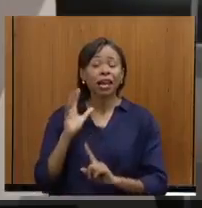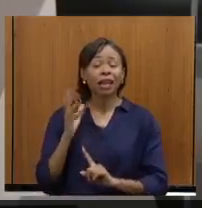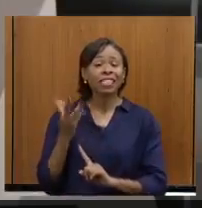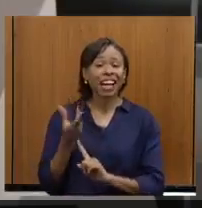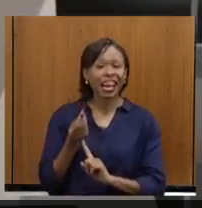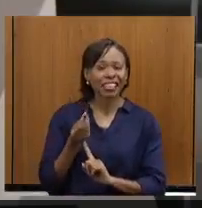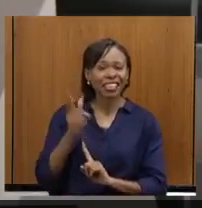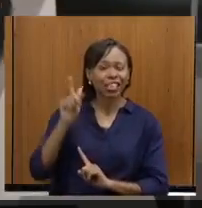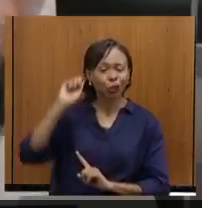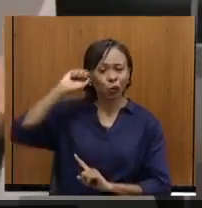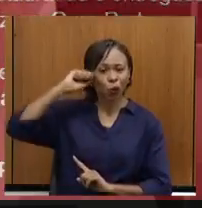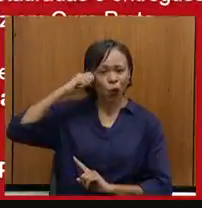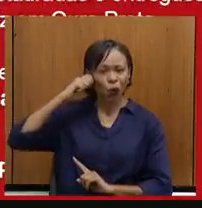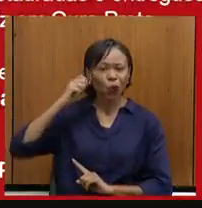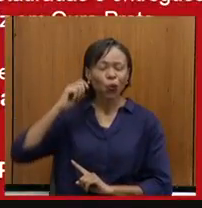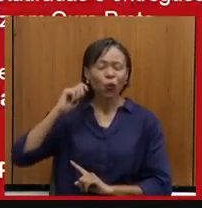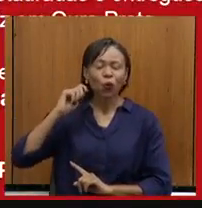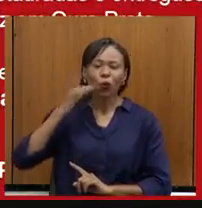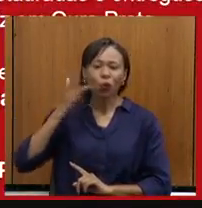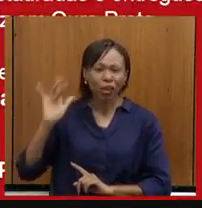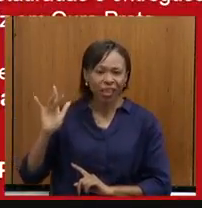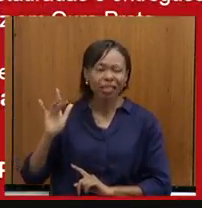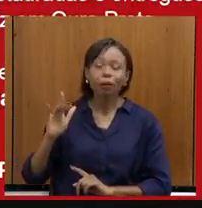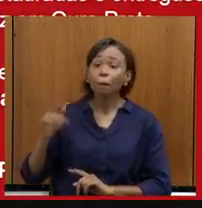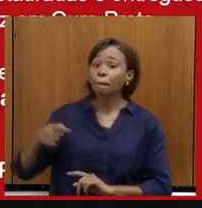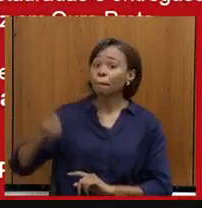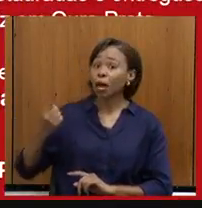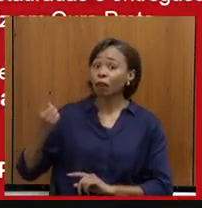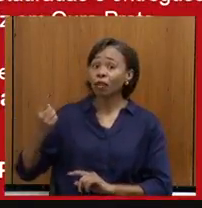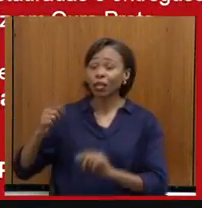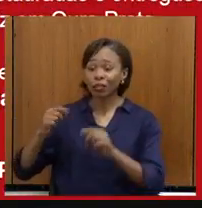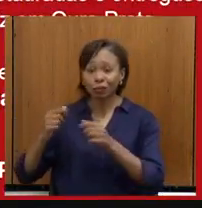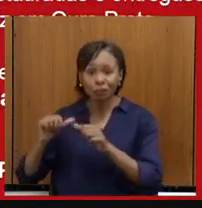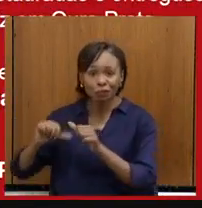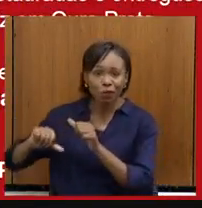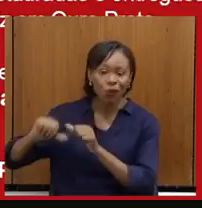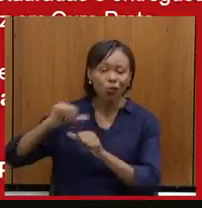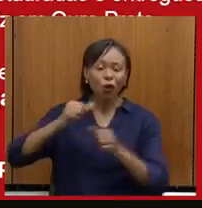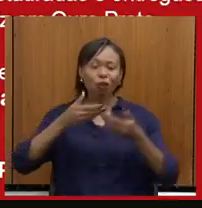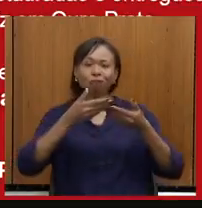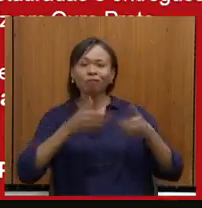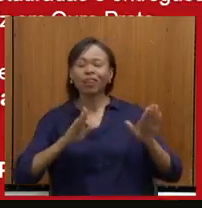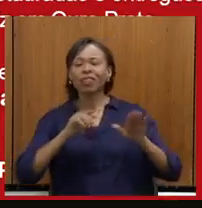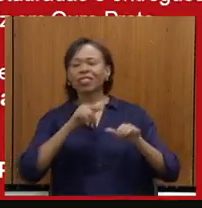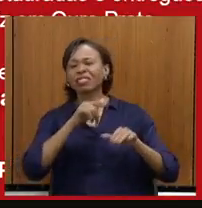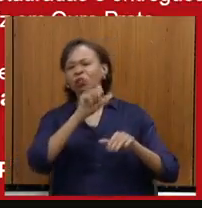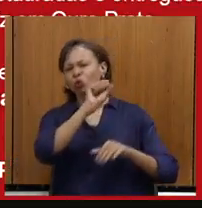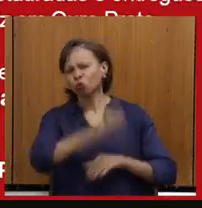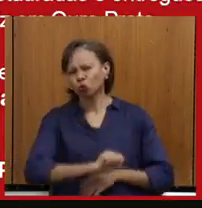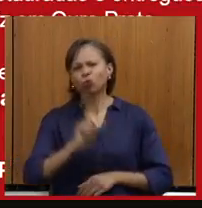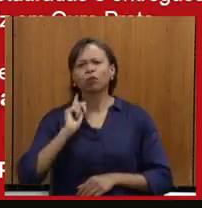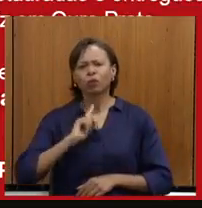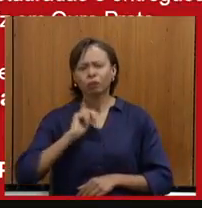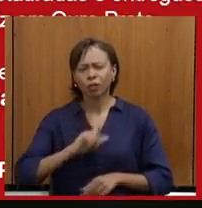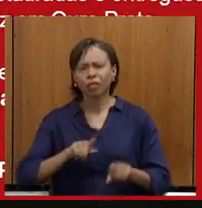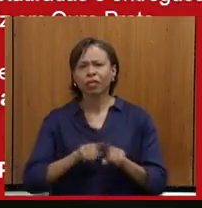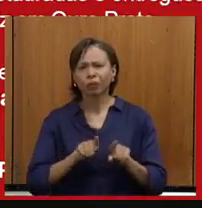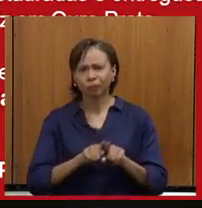vez, sai de Ouro Preto e foi para Paracatu, está indo para o sul de Minas, abrindo os sucursais no estado de Minas Gerais.